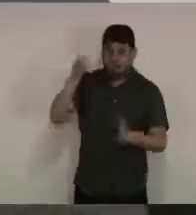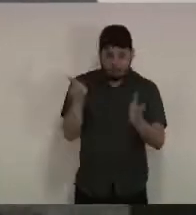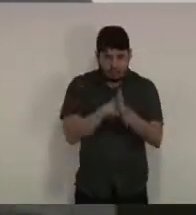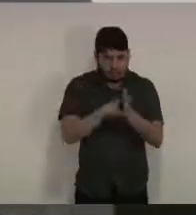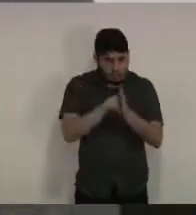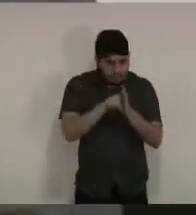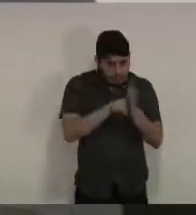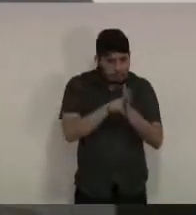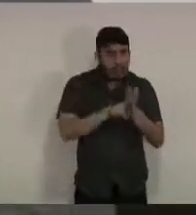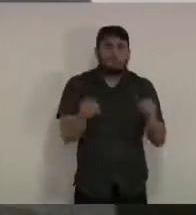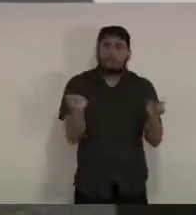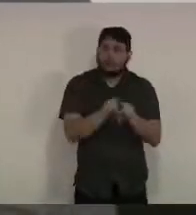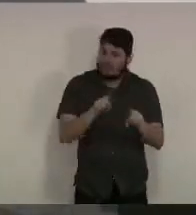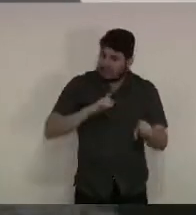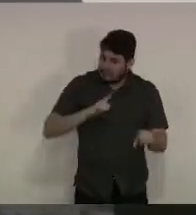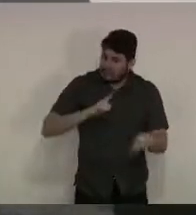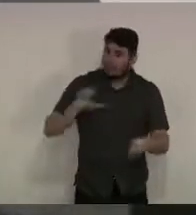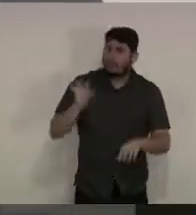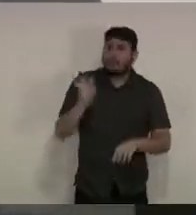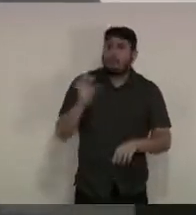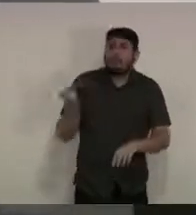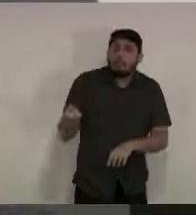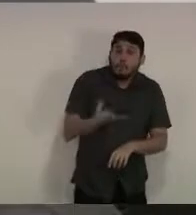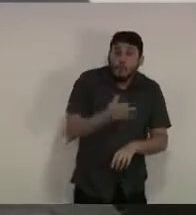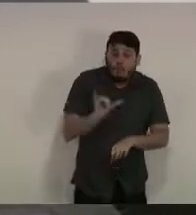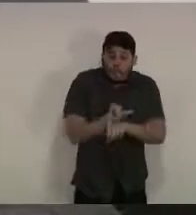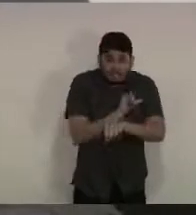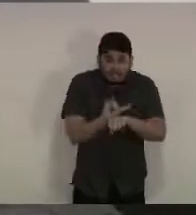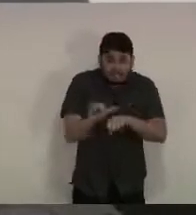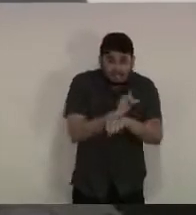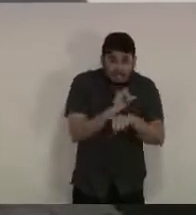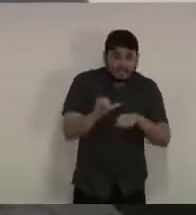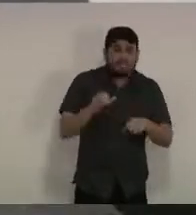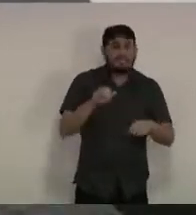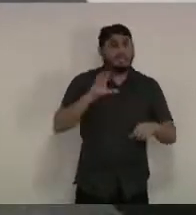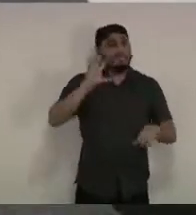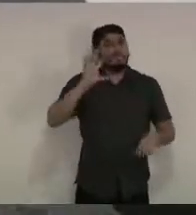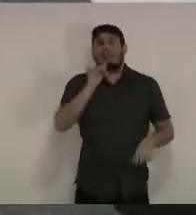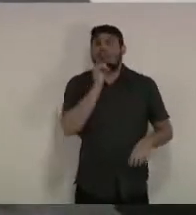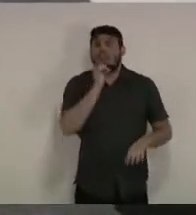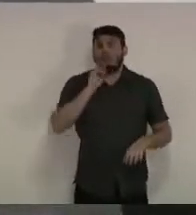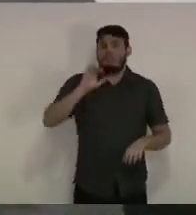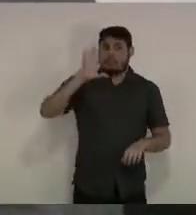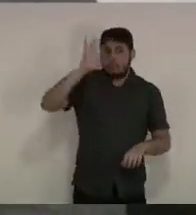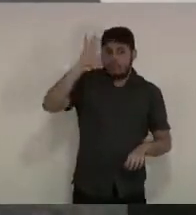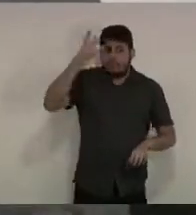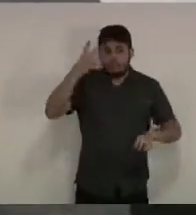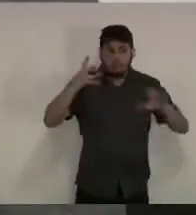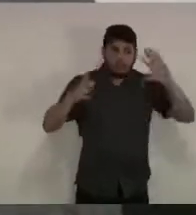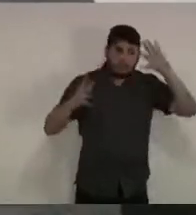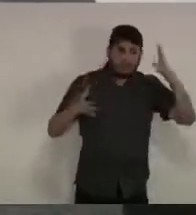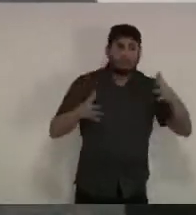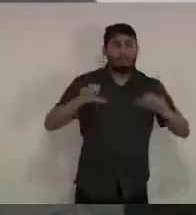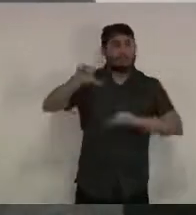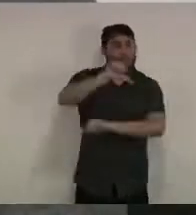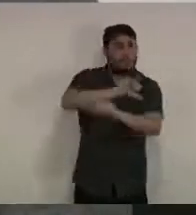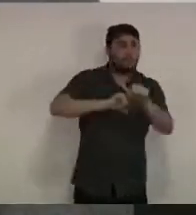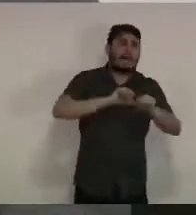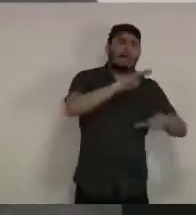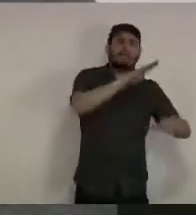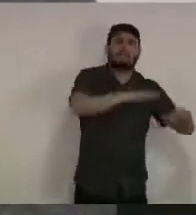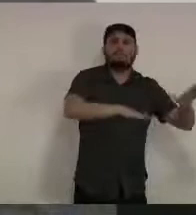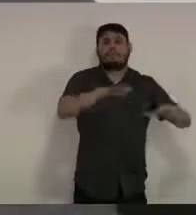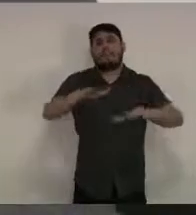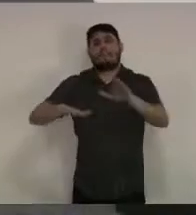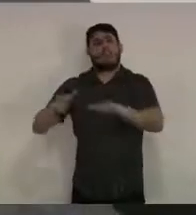estratégia de mapeamento e diagnóstico de todo o território para a tomada de decisão então nós não temos pontos específicos